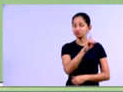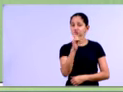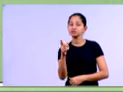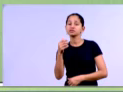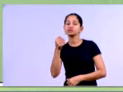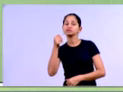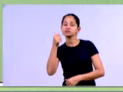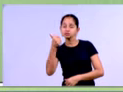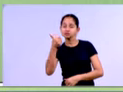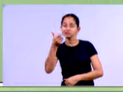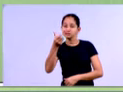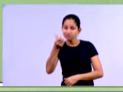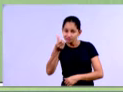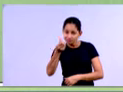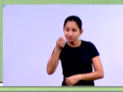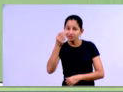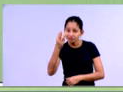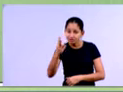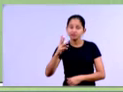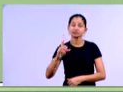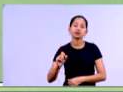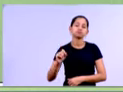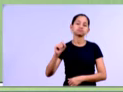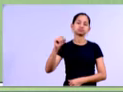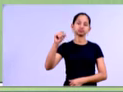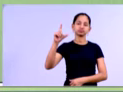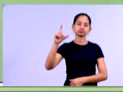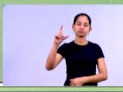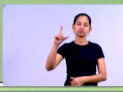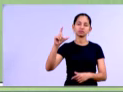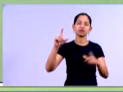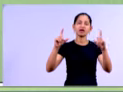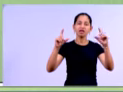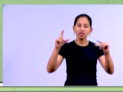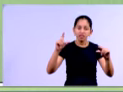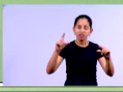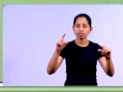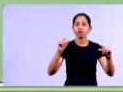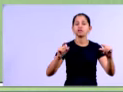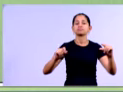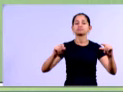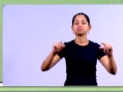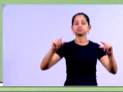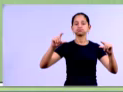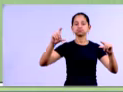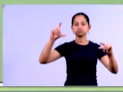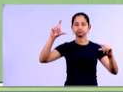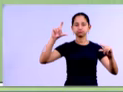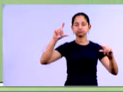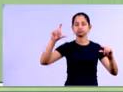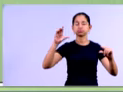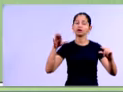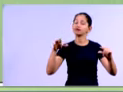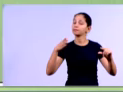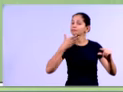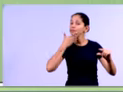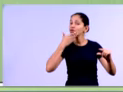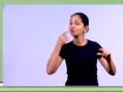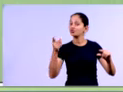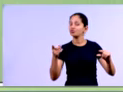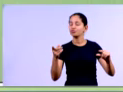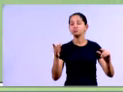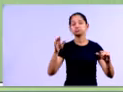163 mil, Então, ela cresceu em relação a 2012, 52,61%,